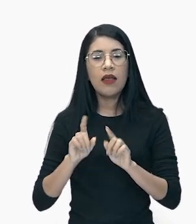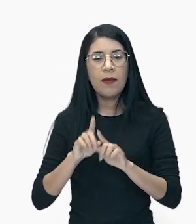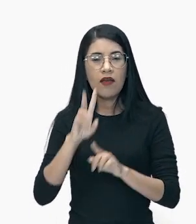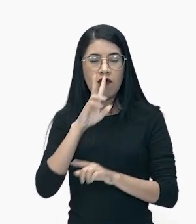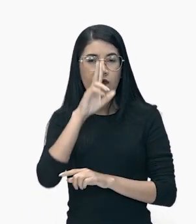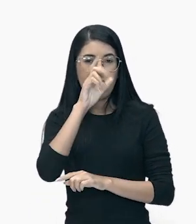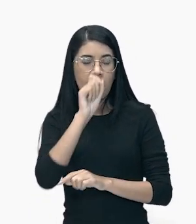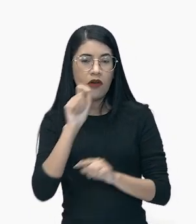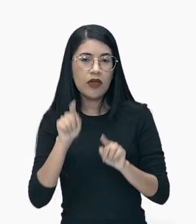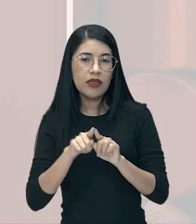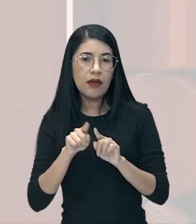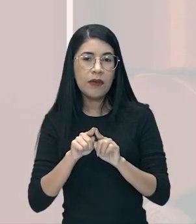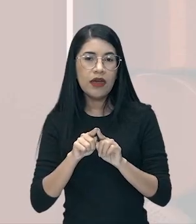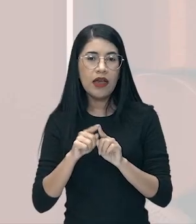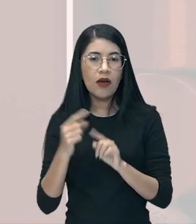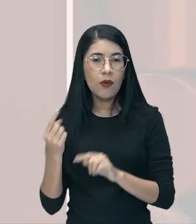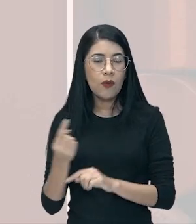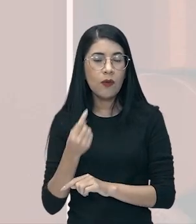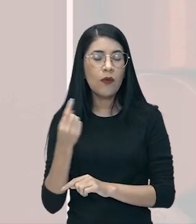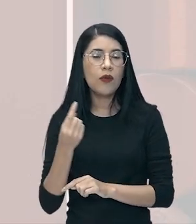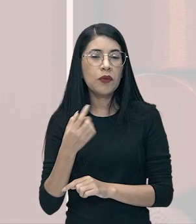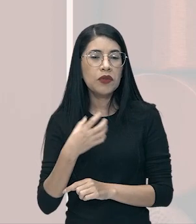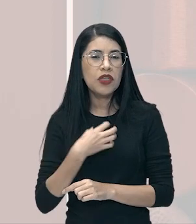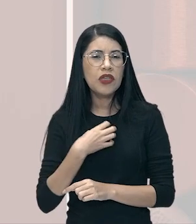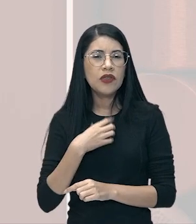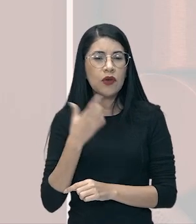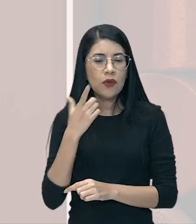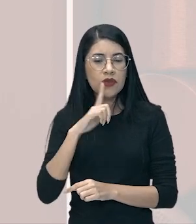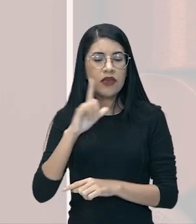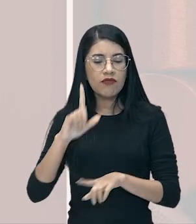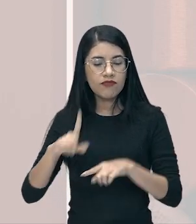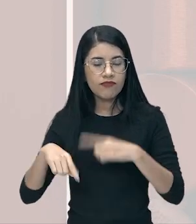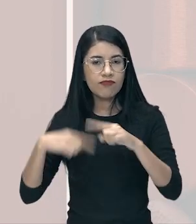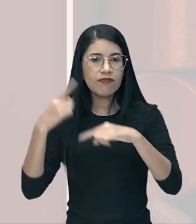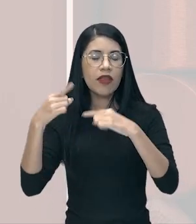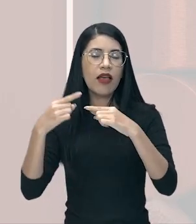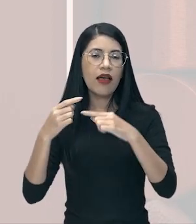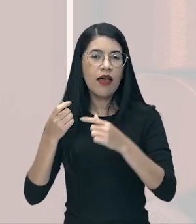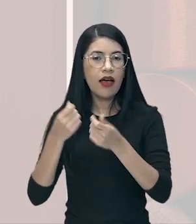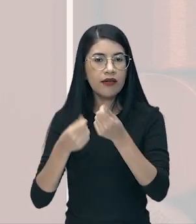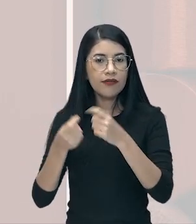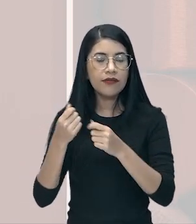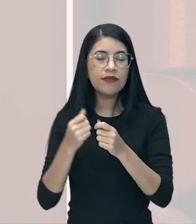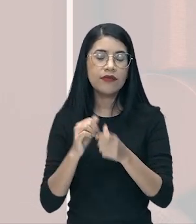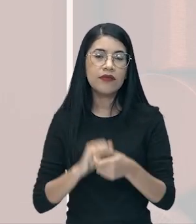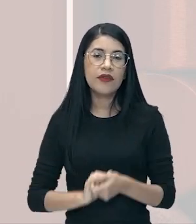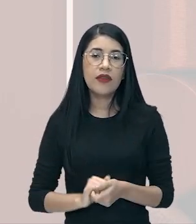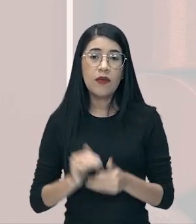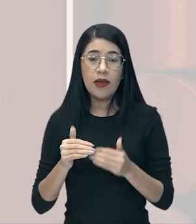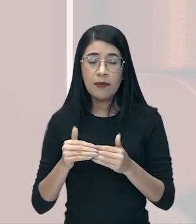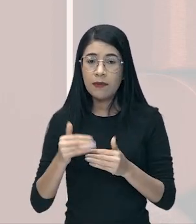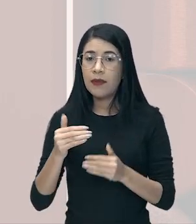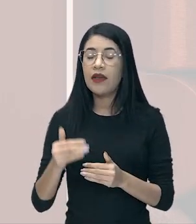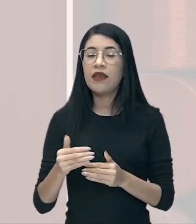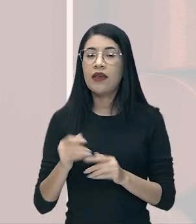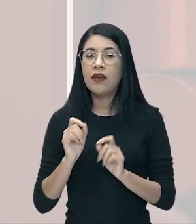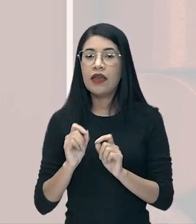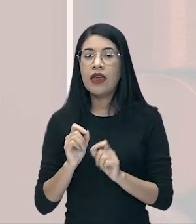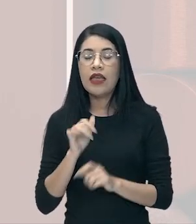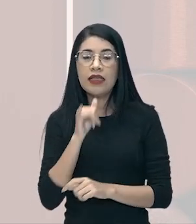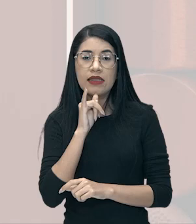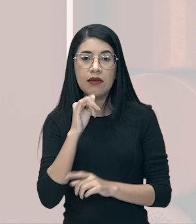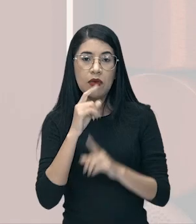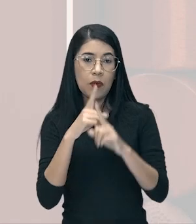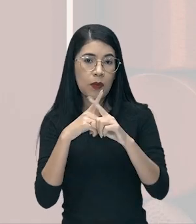autoritário a única maneira de se recuperar a economia, tá, gente? Então foi nesse momento que regimes totalitários como o